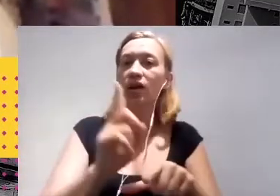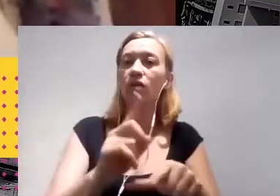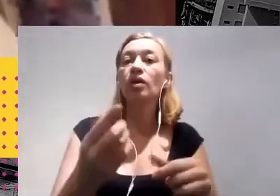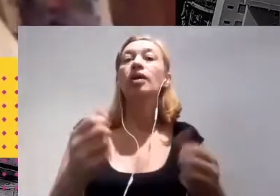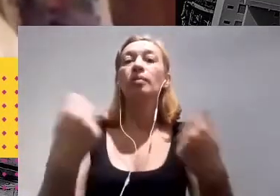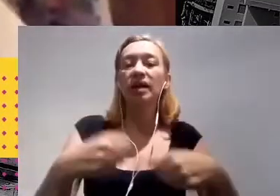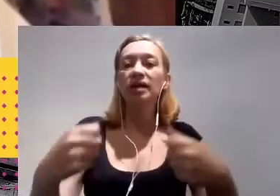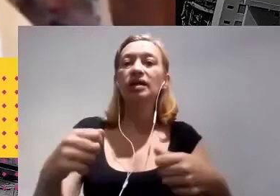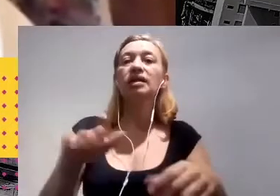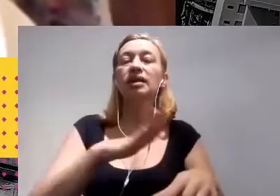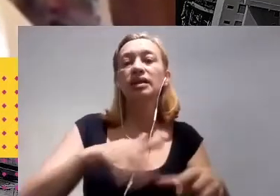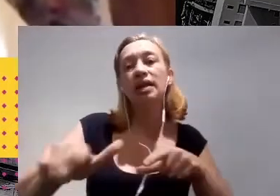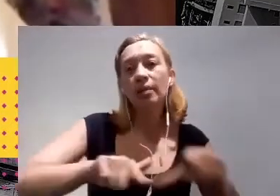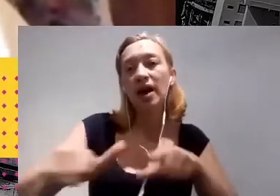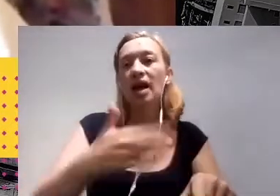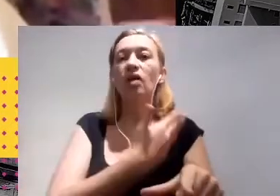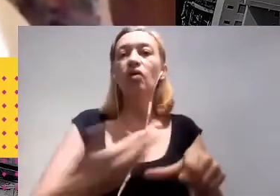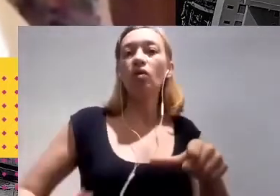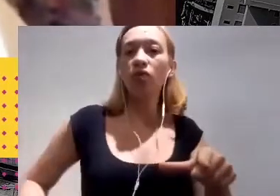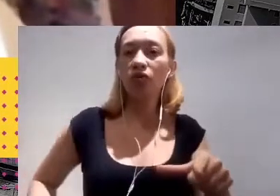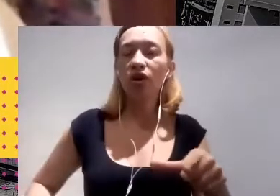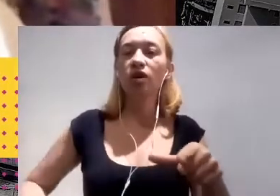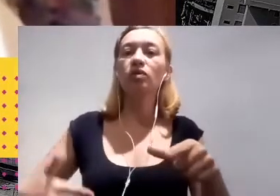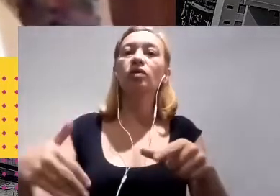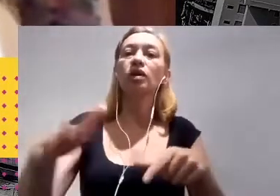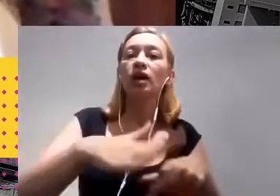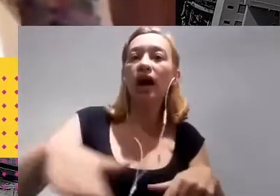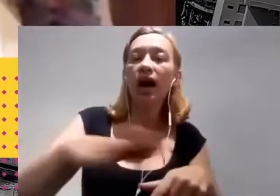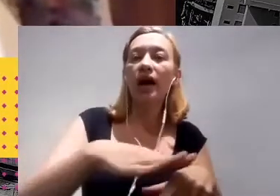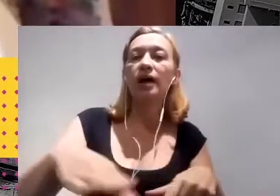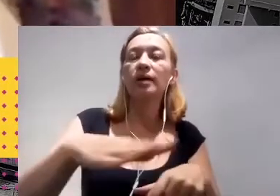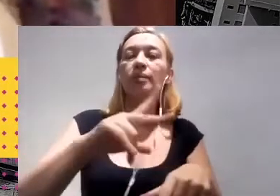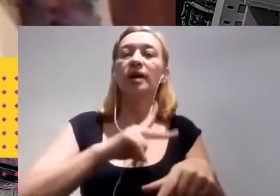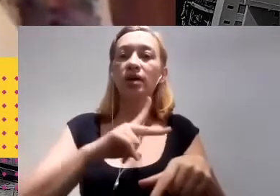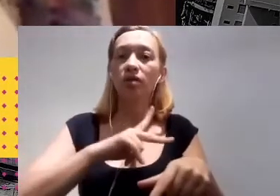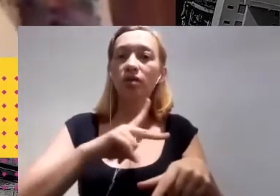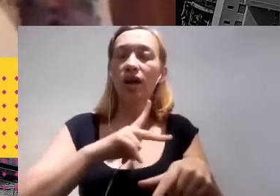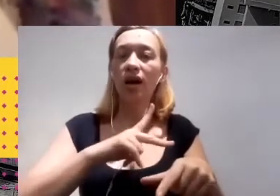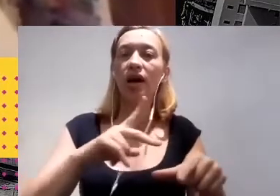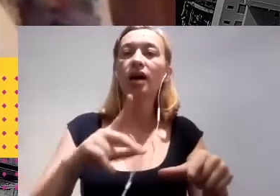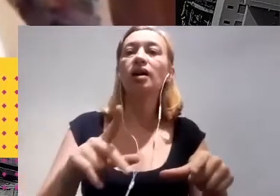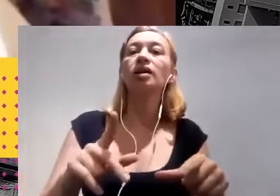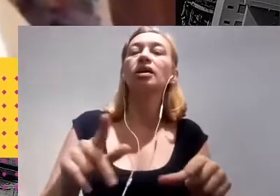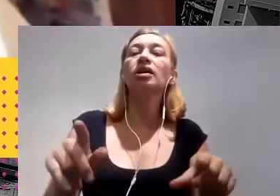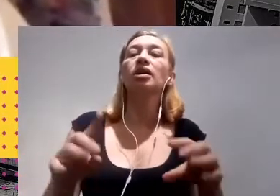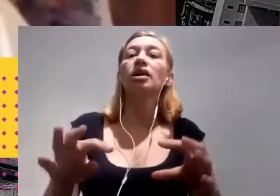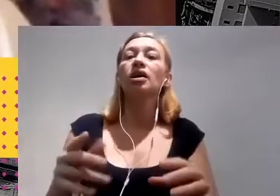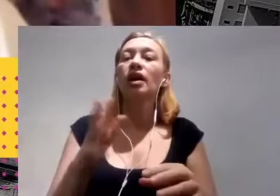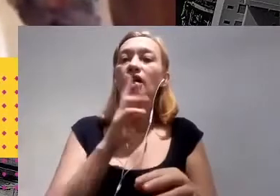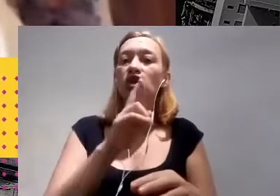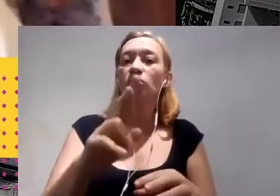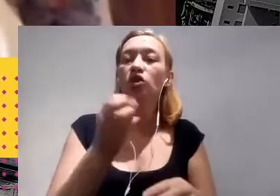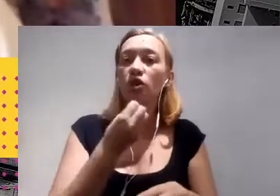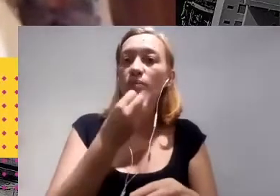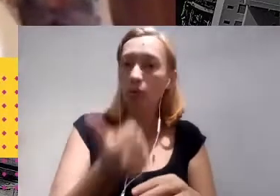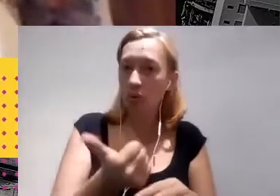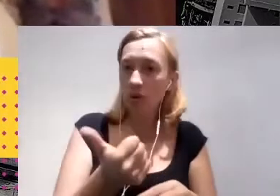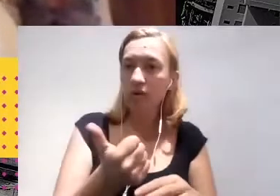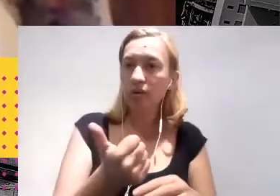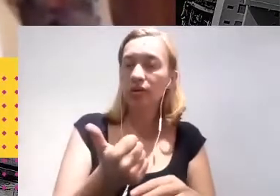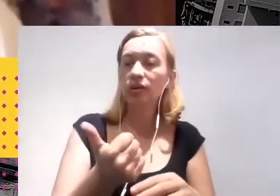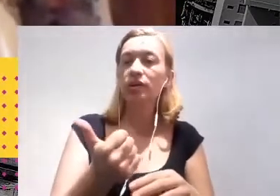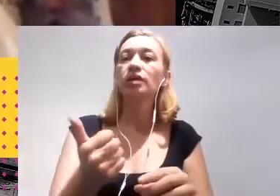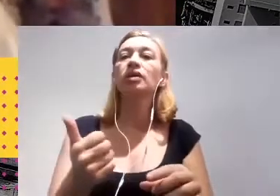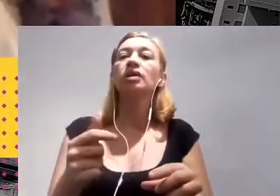privado, trabalhar com a sociedade civil é um dos caminhos e uma das respostas poderosas para isso e é como nós também na TNC